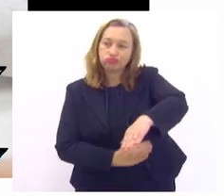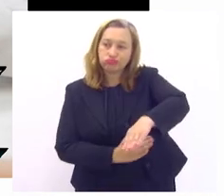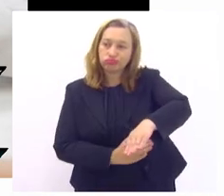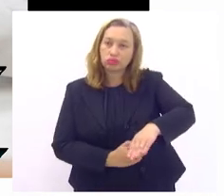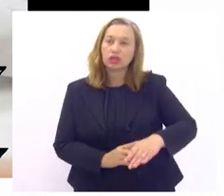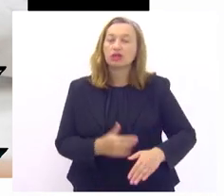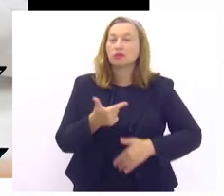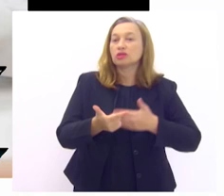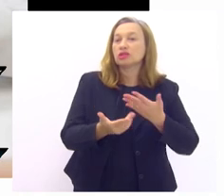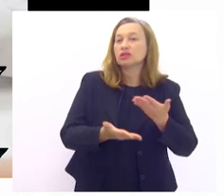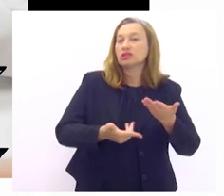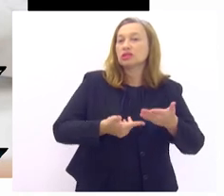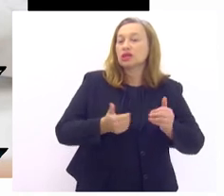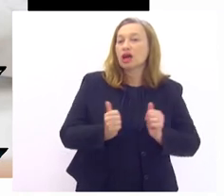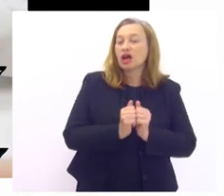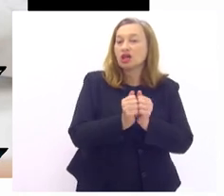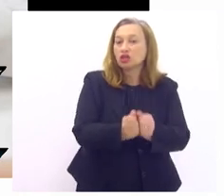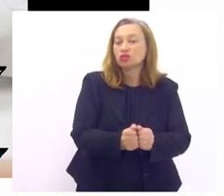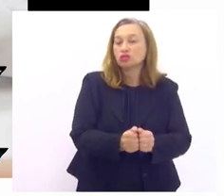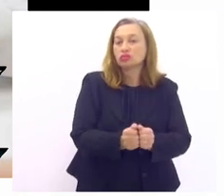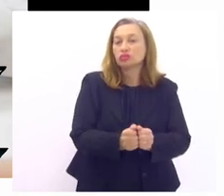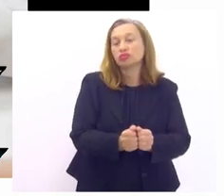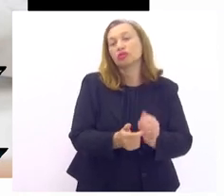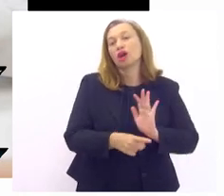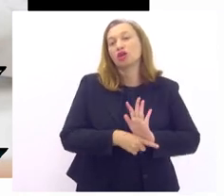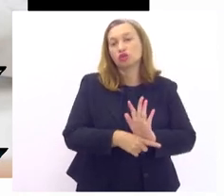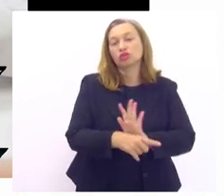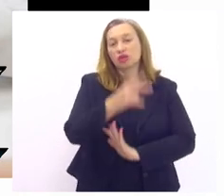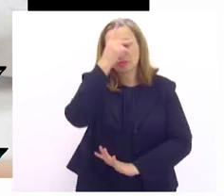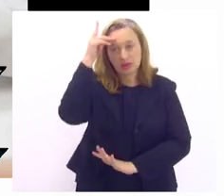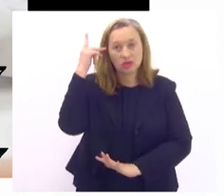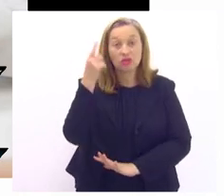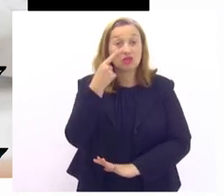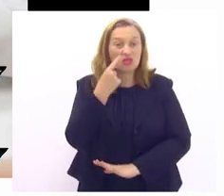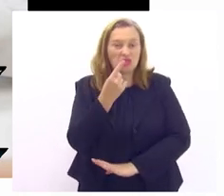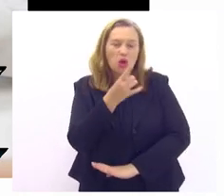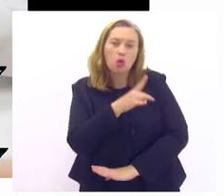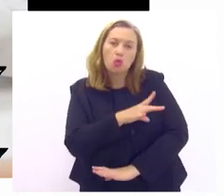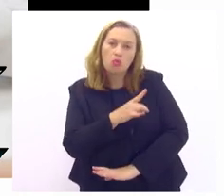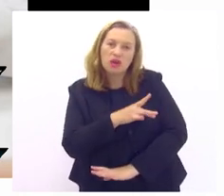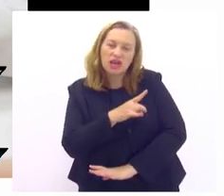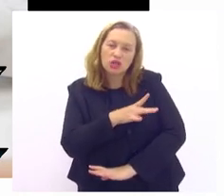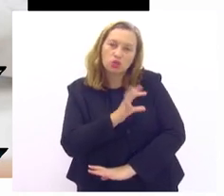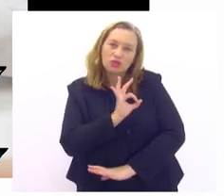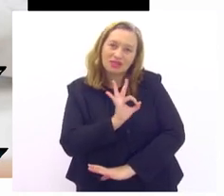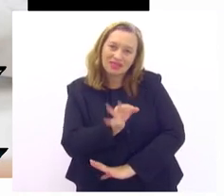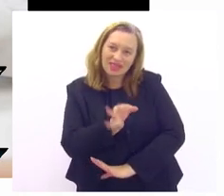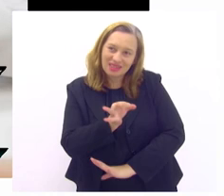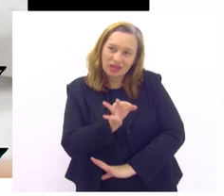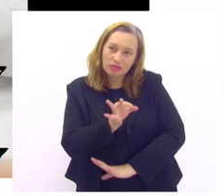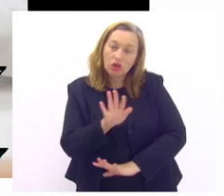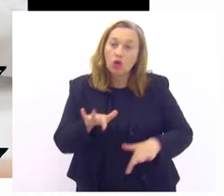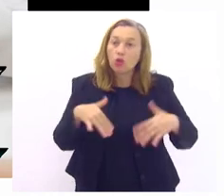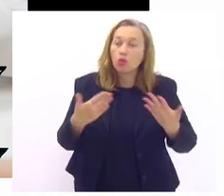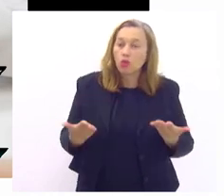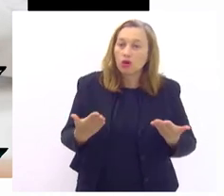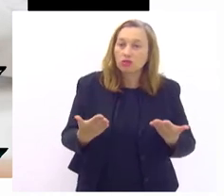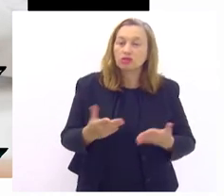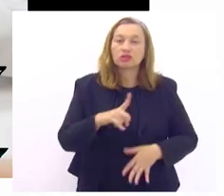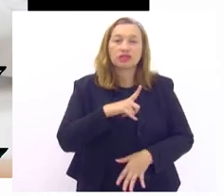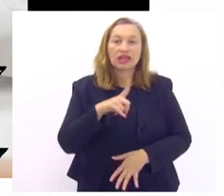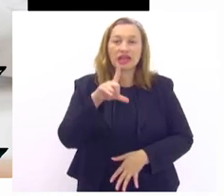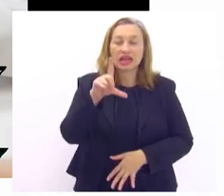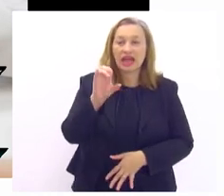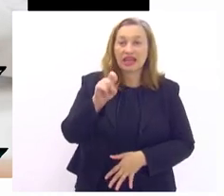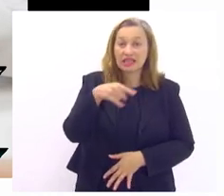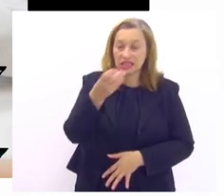trabalha com pessoas e a gente pode ver o medo eminente quando abre uma lesão e